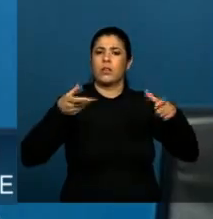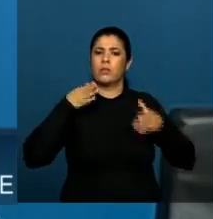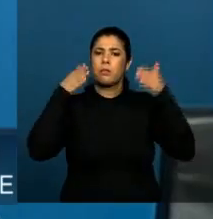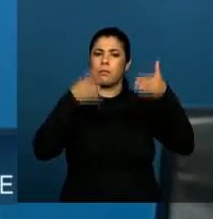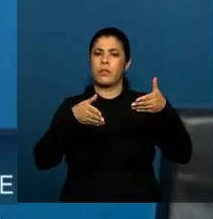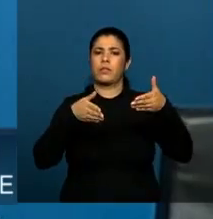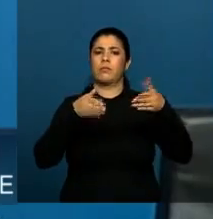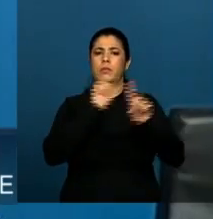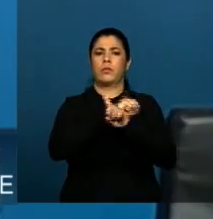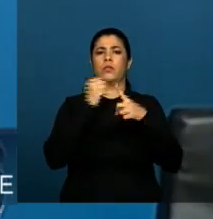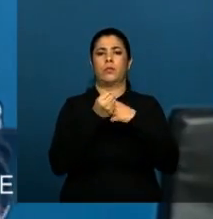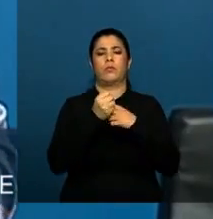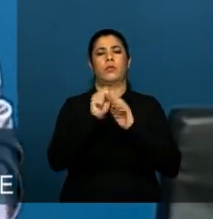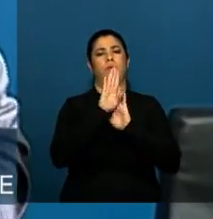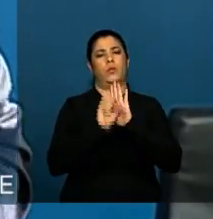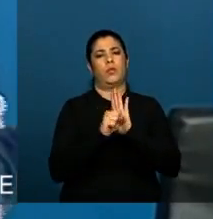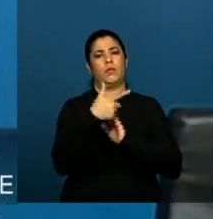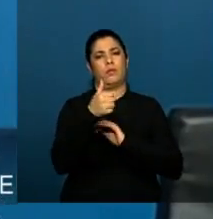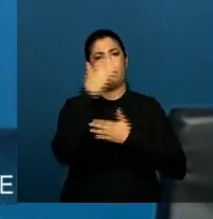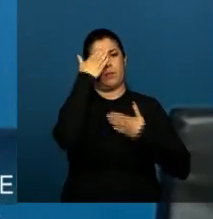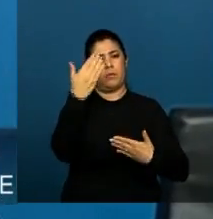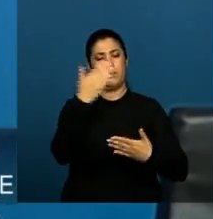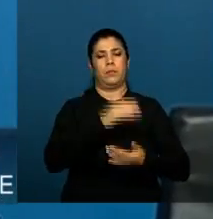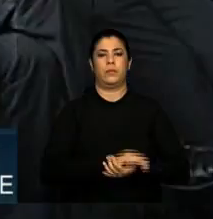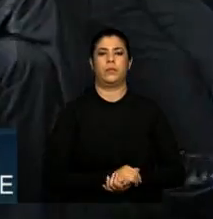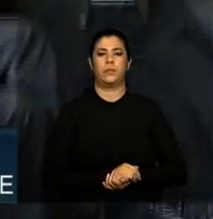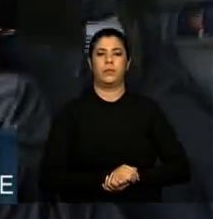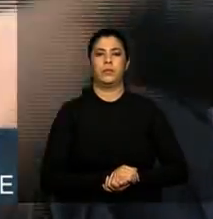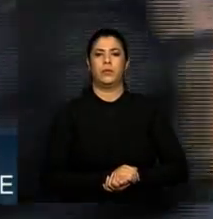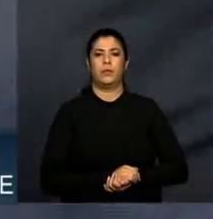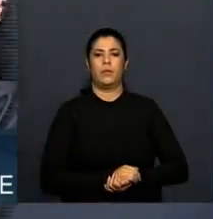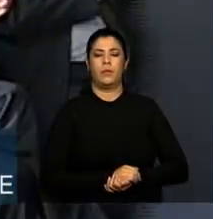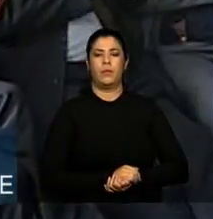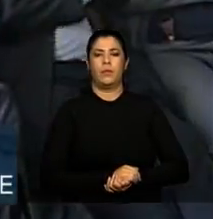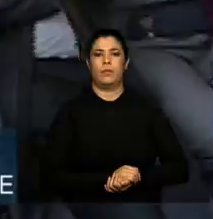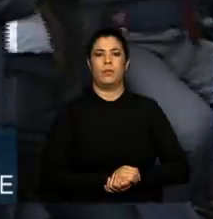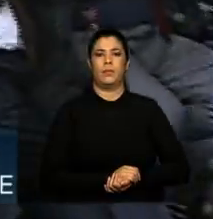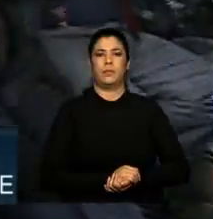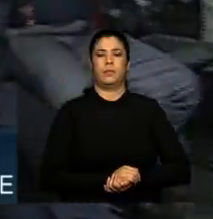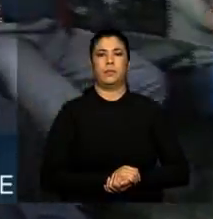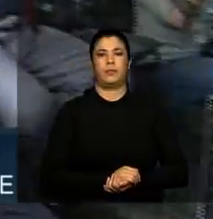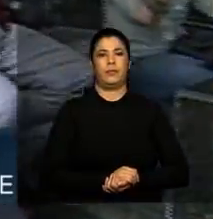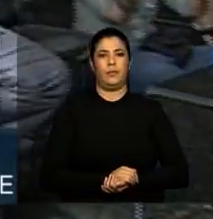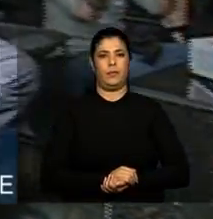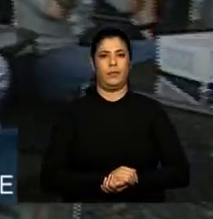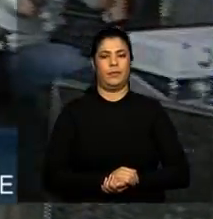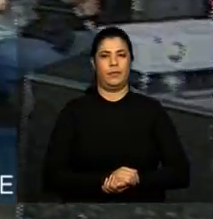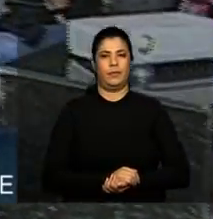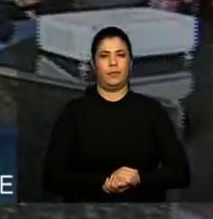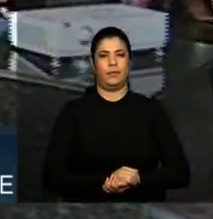participativo ao longo do século XXI. Muito obrigado. Aplausos Aplausos